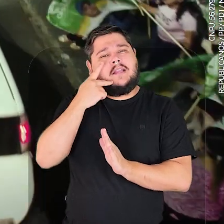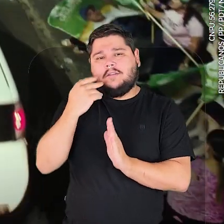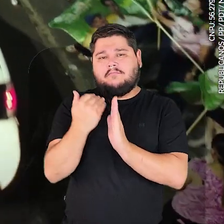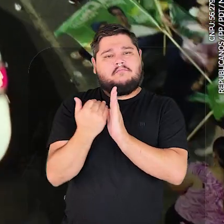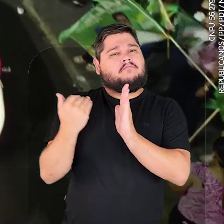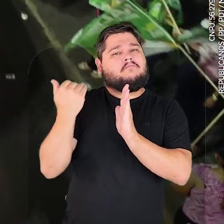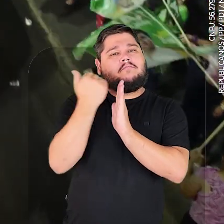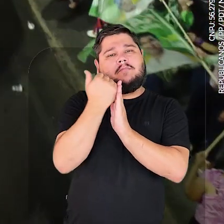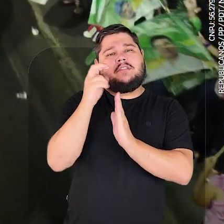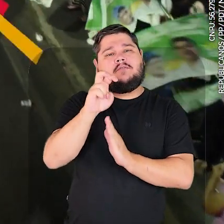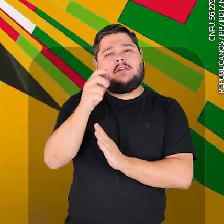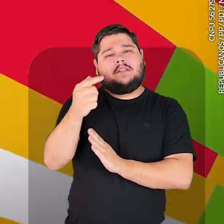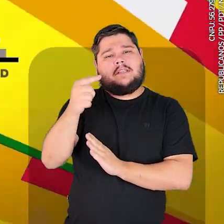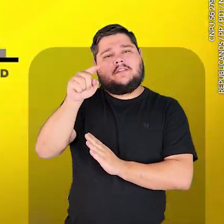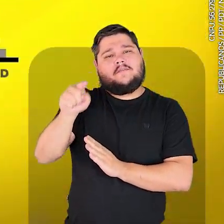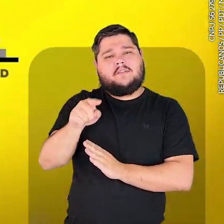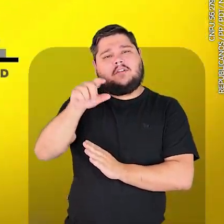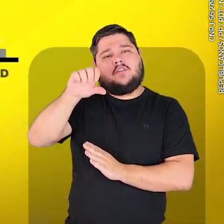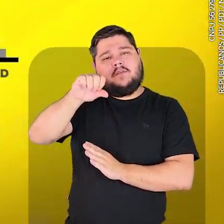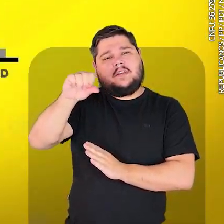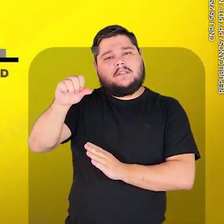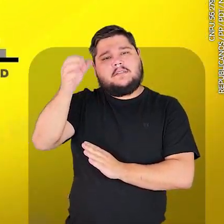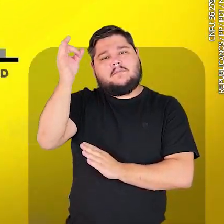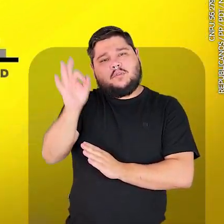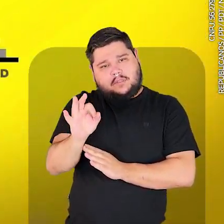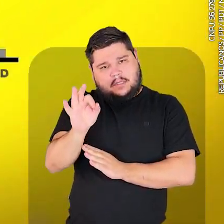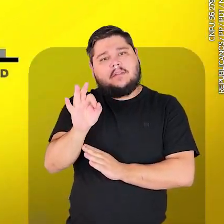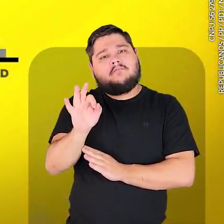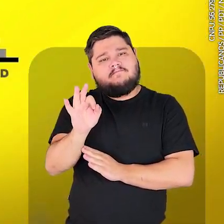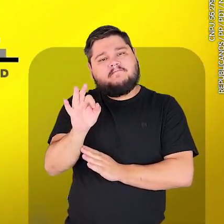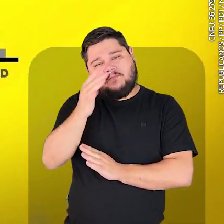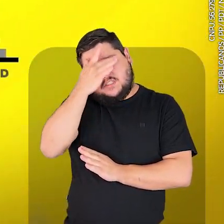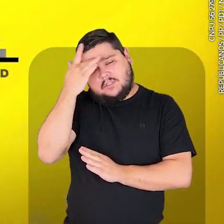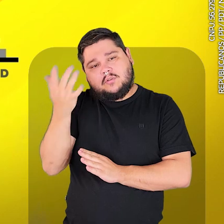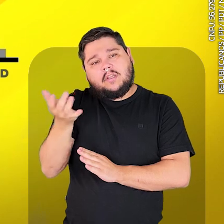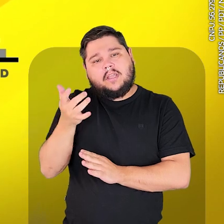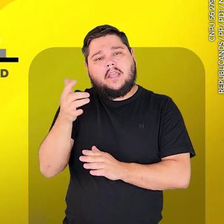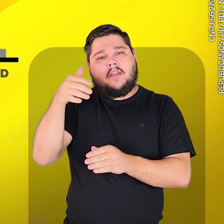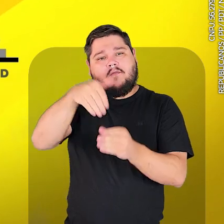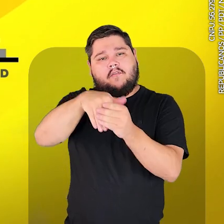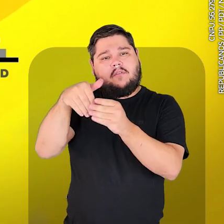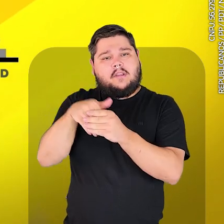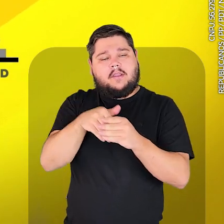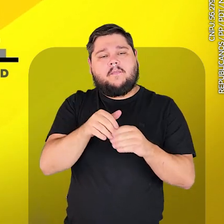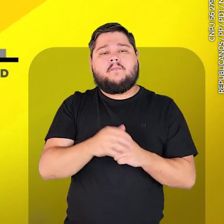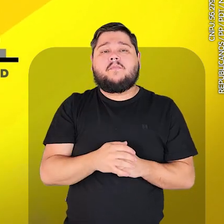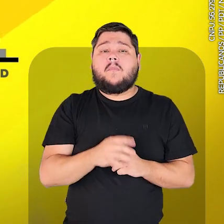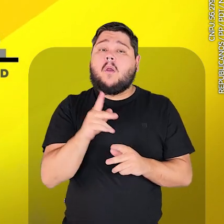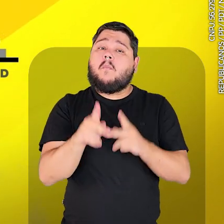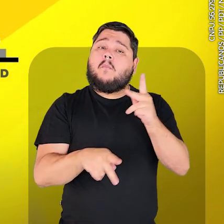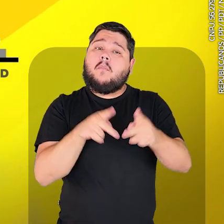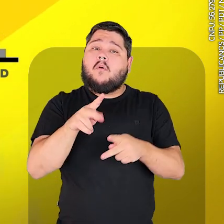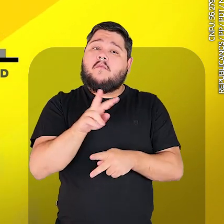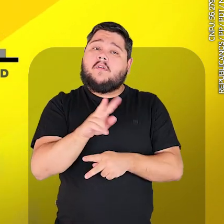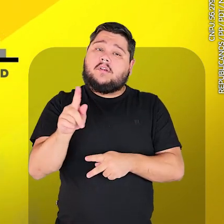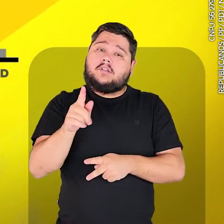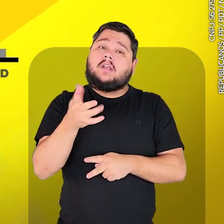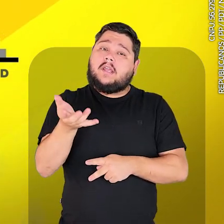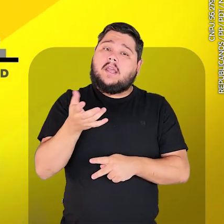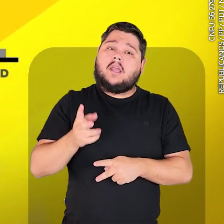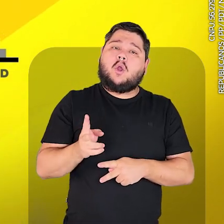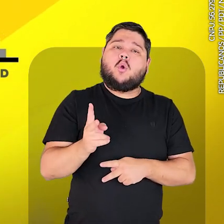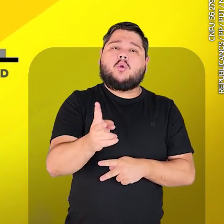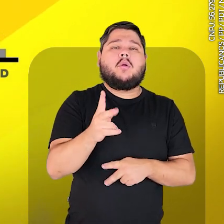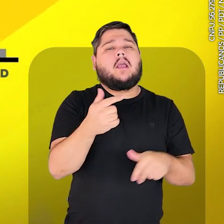Gazeta Dados confirmou. Calil segue isolado na liderança, com 57,96%